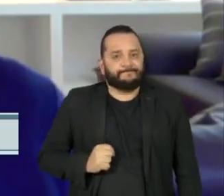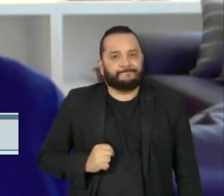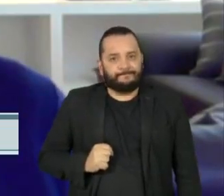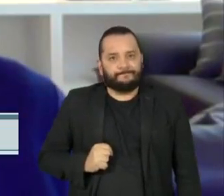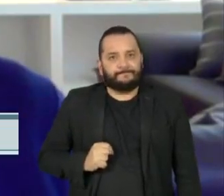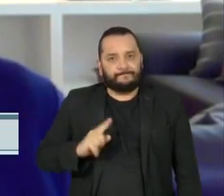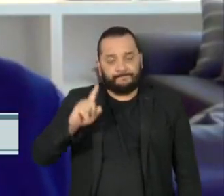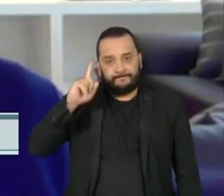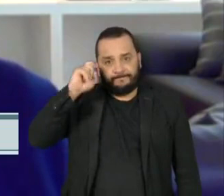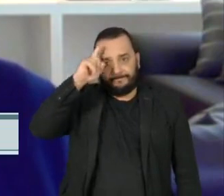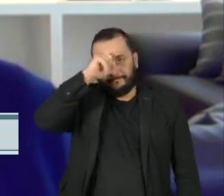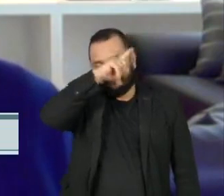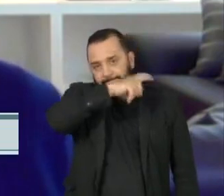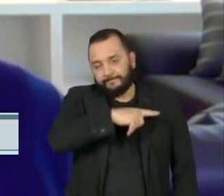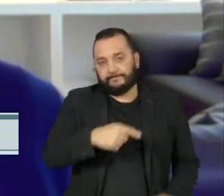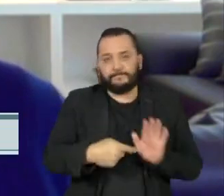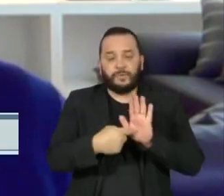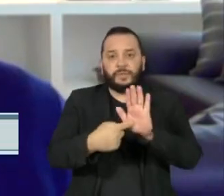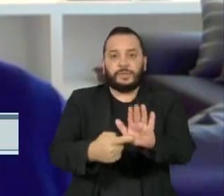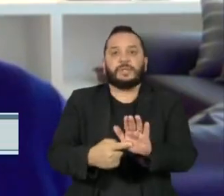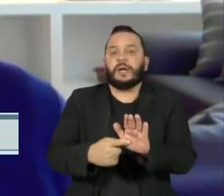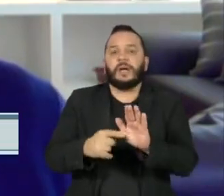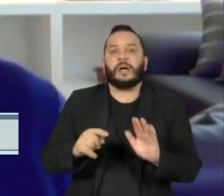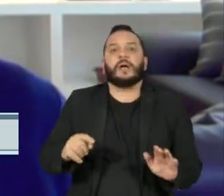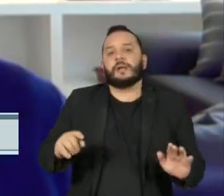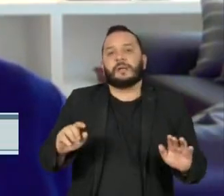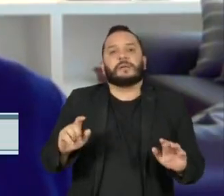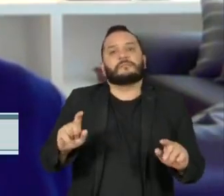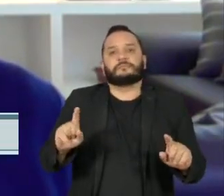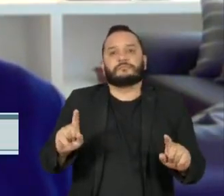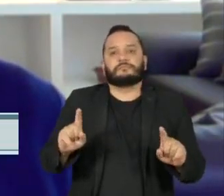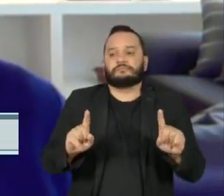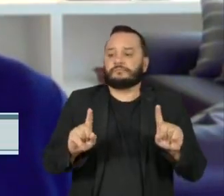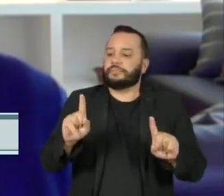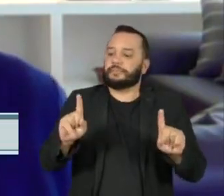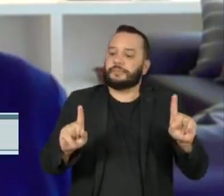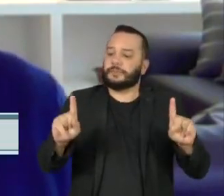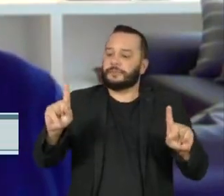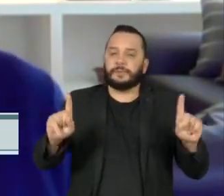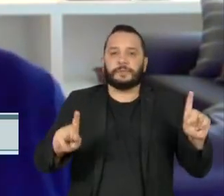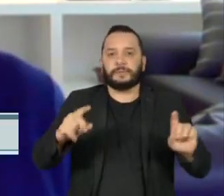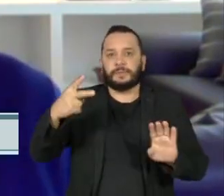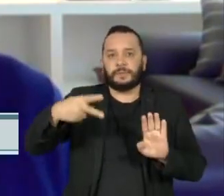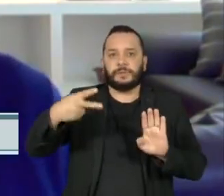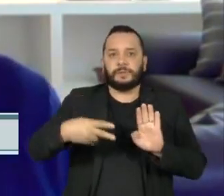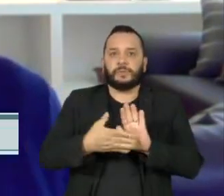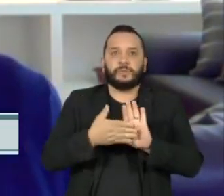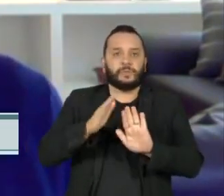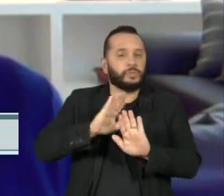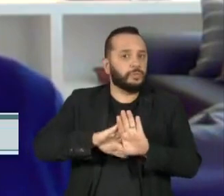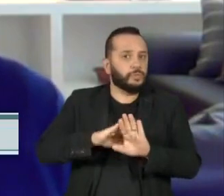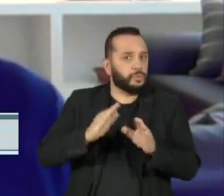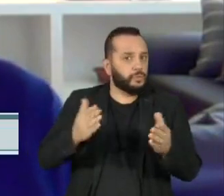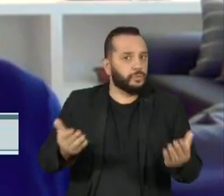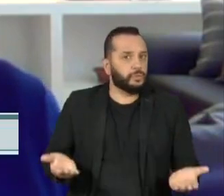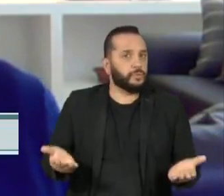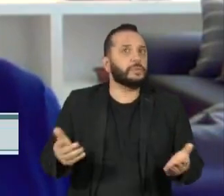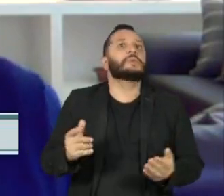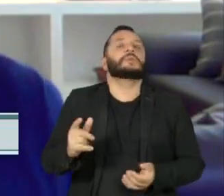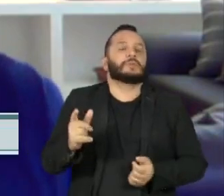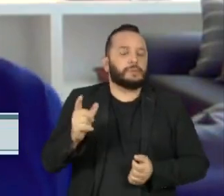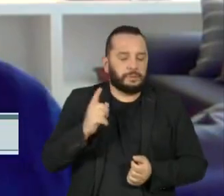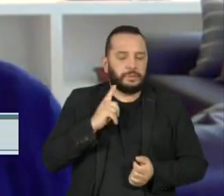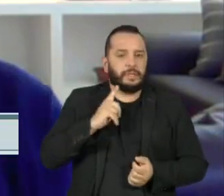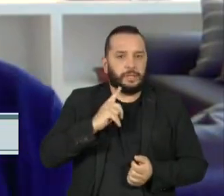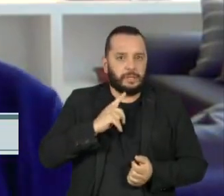qual candidato irá para o segundo turno. A liderança nítida, embora com essa oscilação da